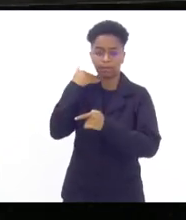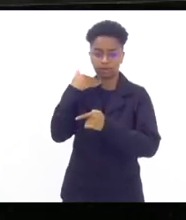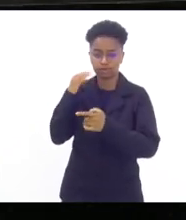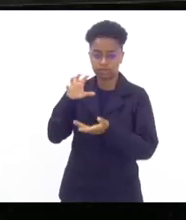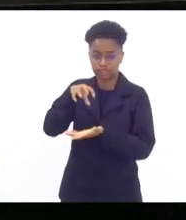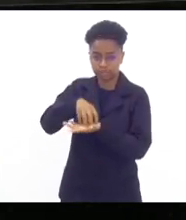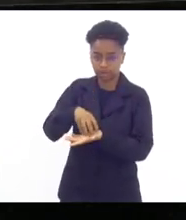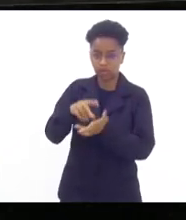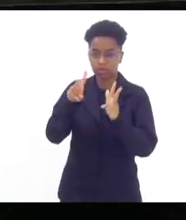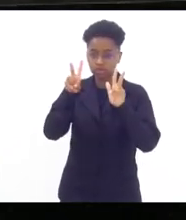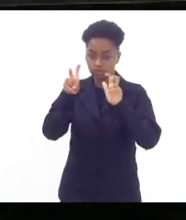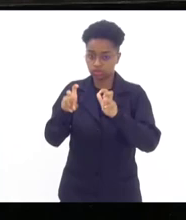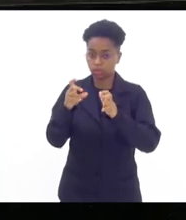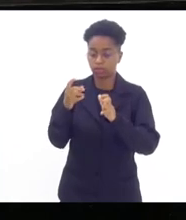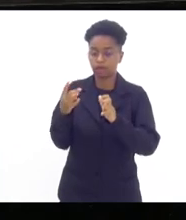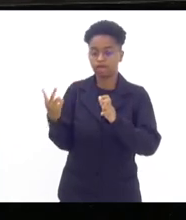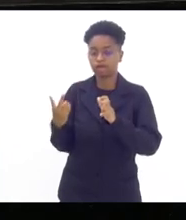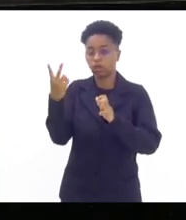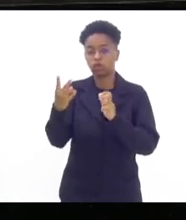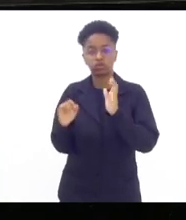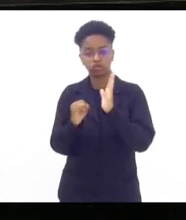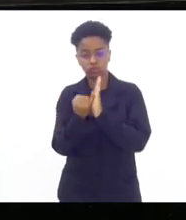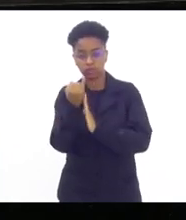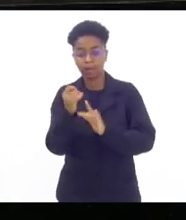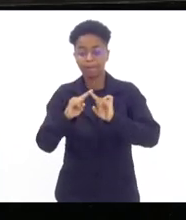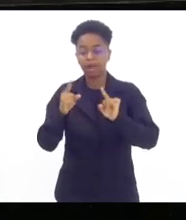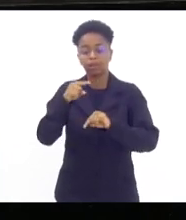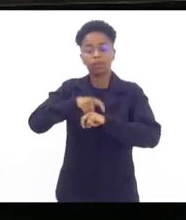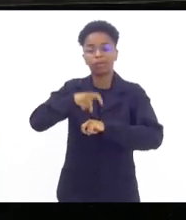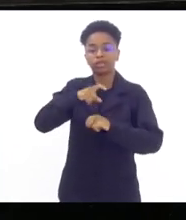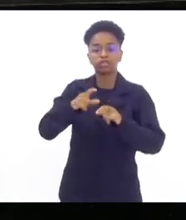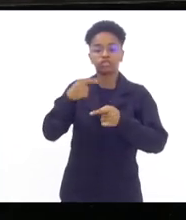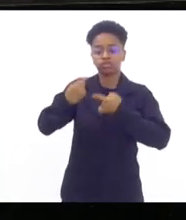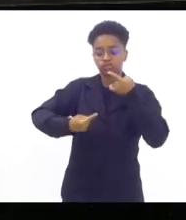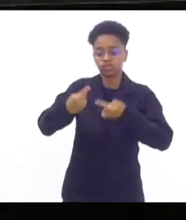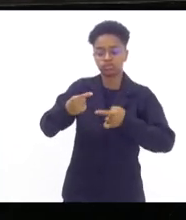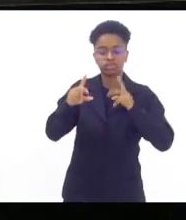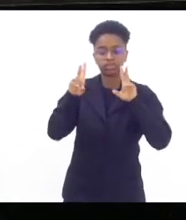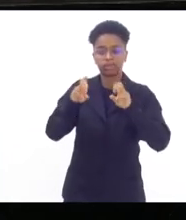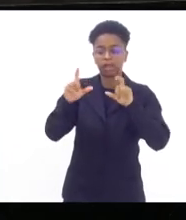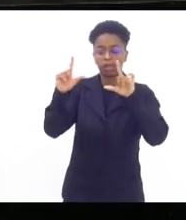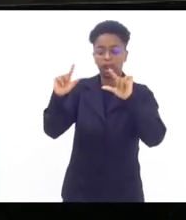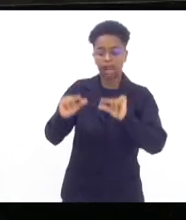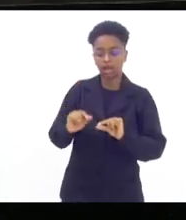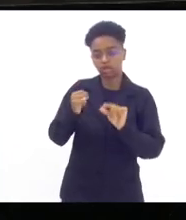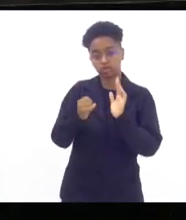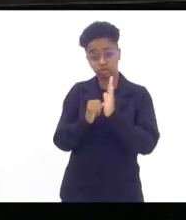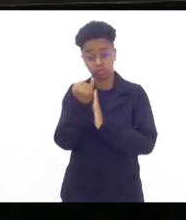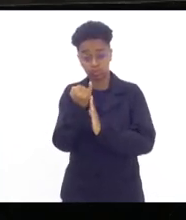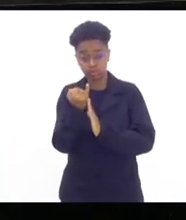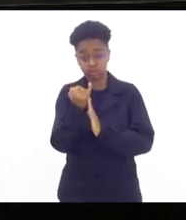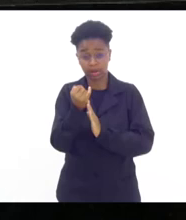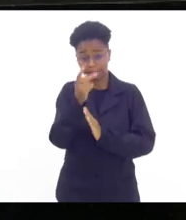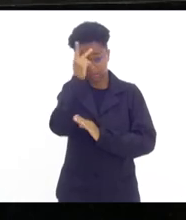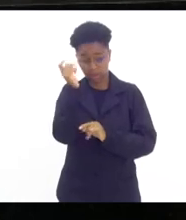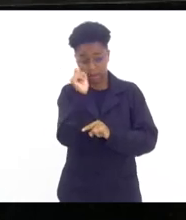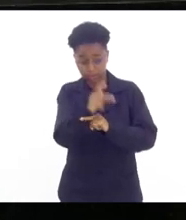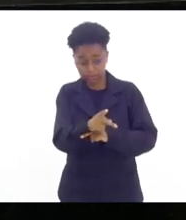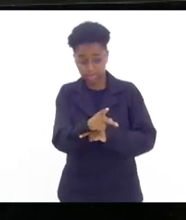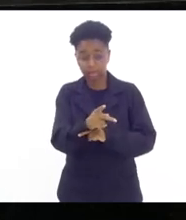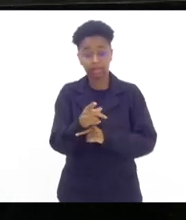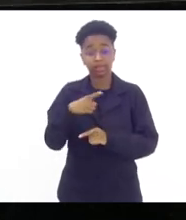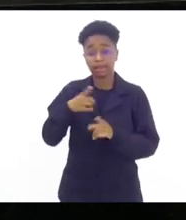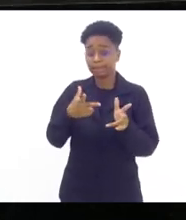quando foi para discutir a redução dos juros do aposentário do pensionista não tinha o mesmo entendimento